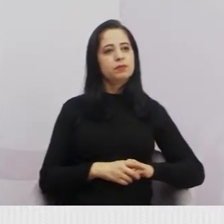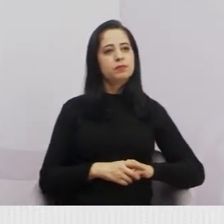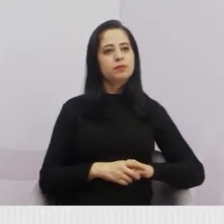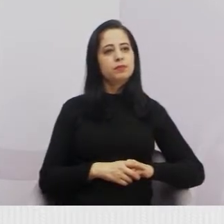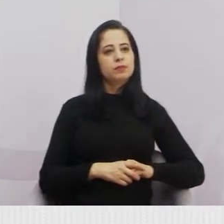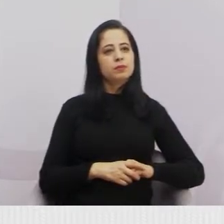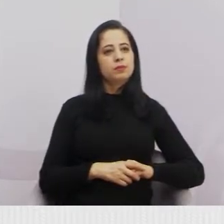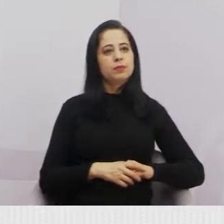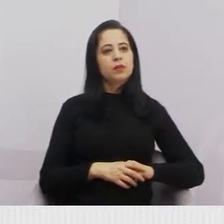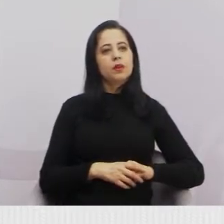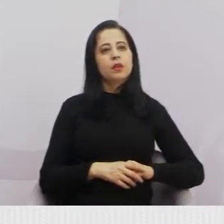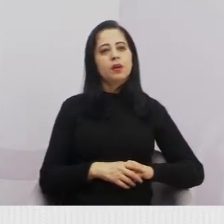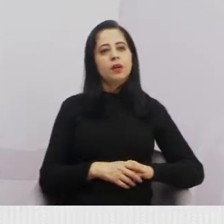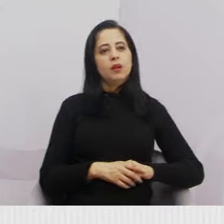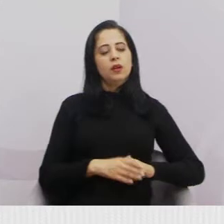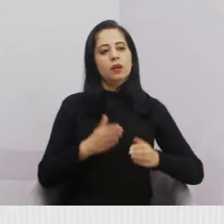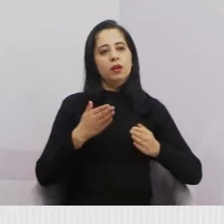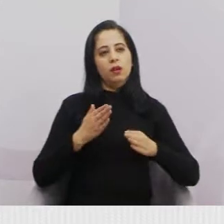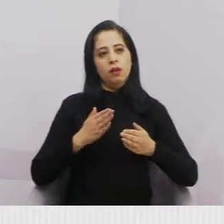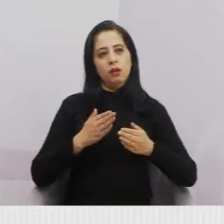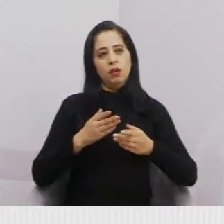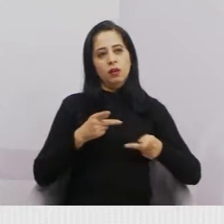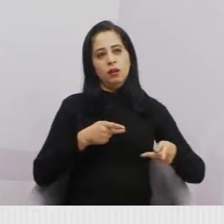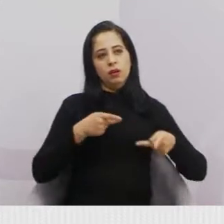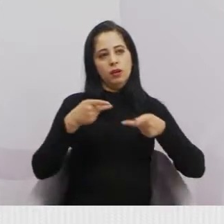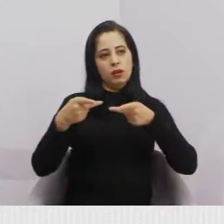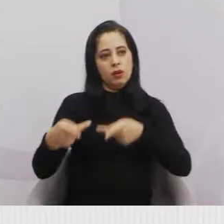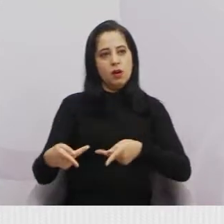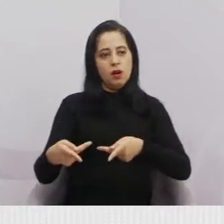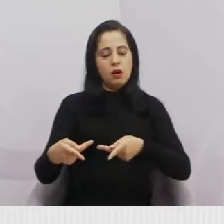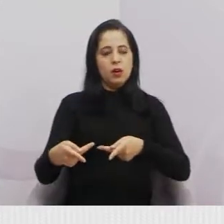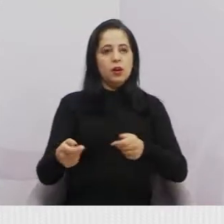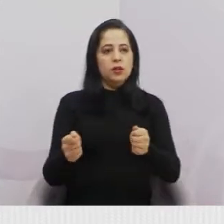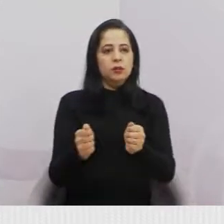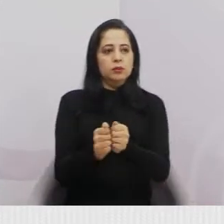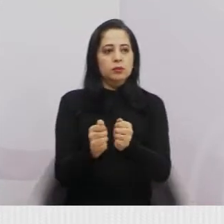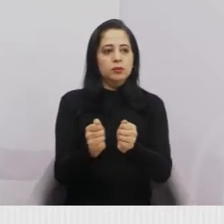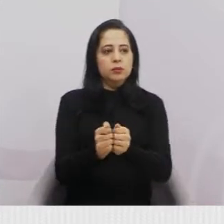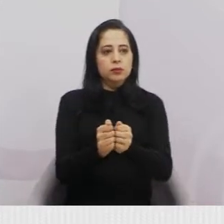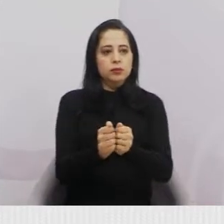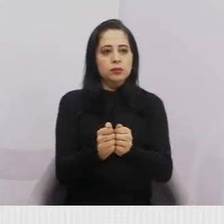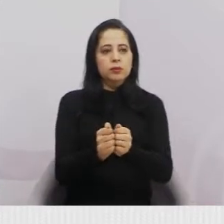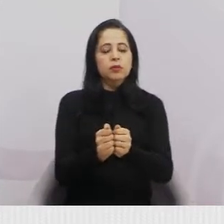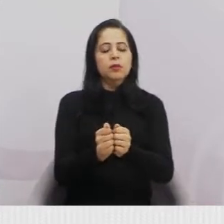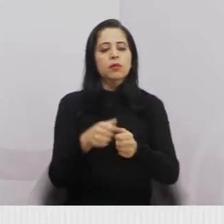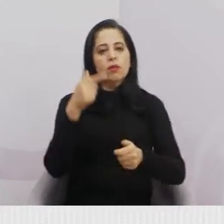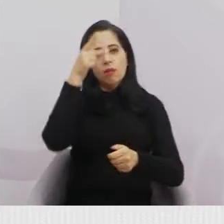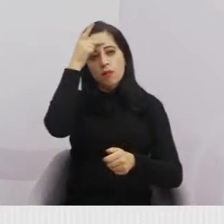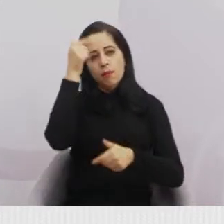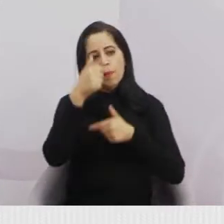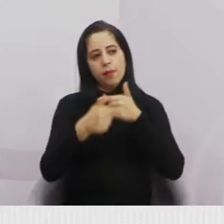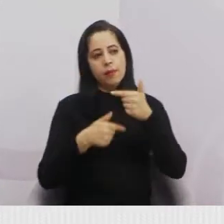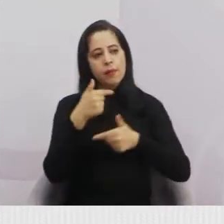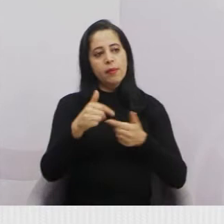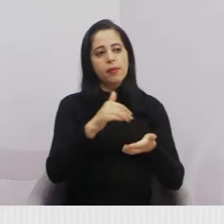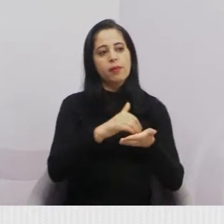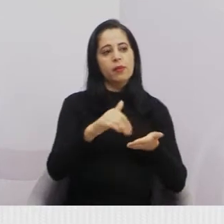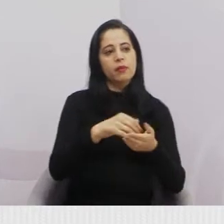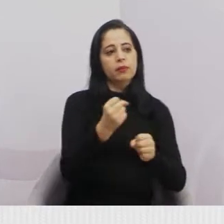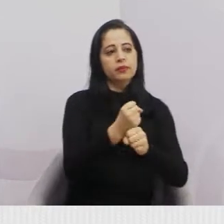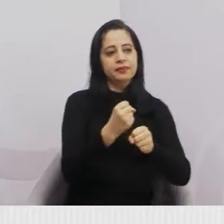Nós estivemos visitando, juntamente com os funcionários da Secretaria de